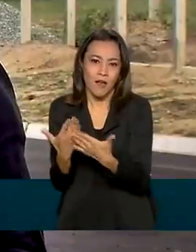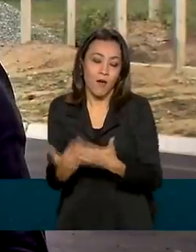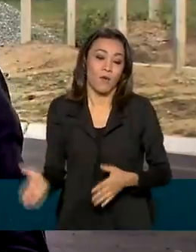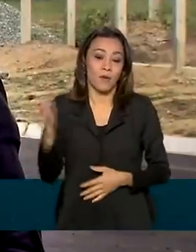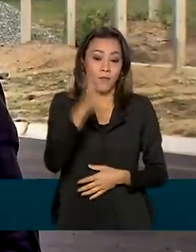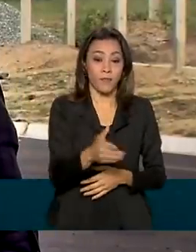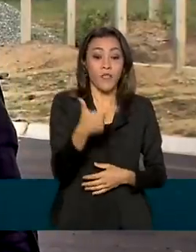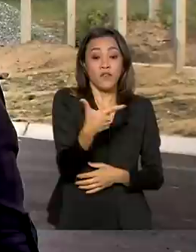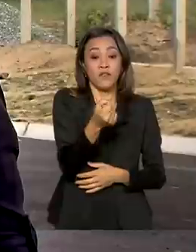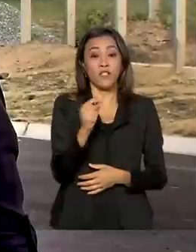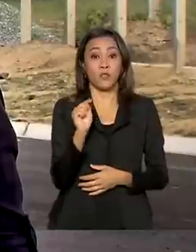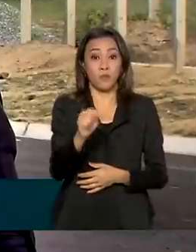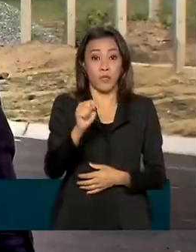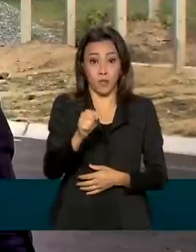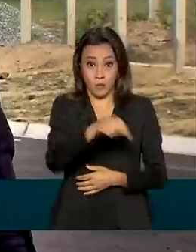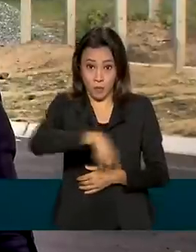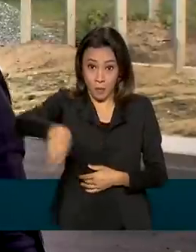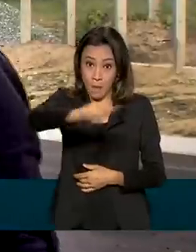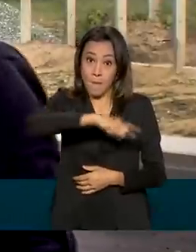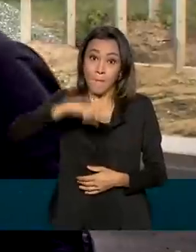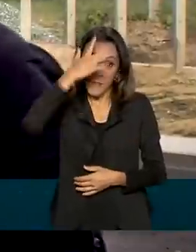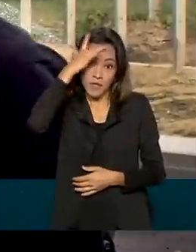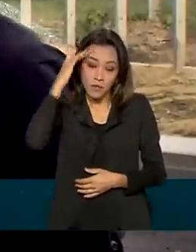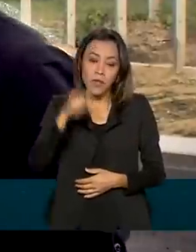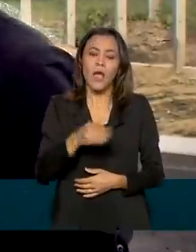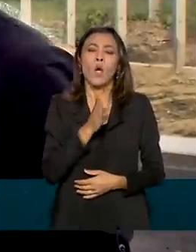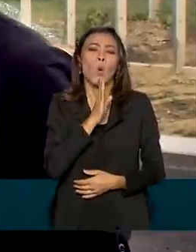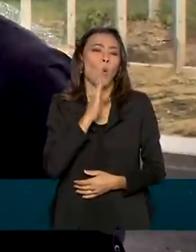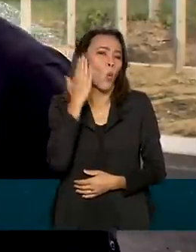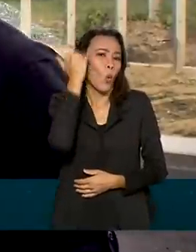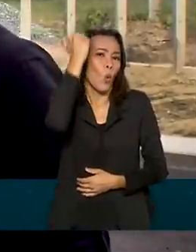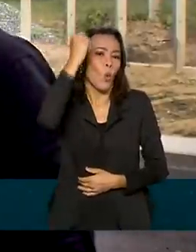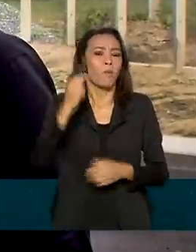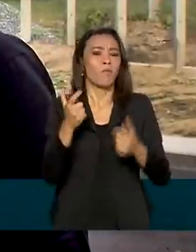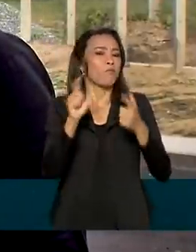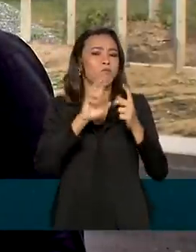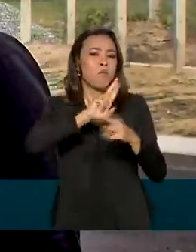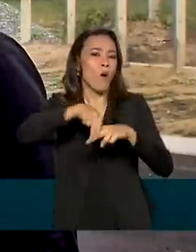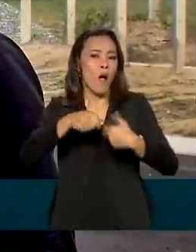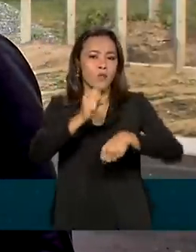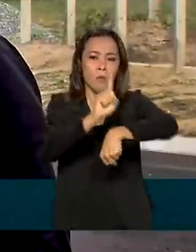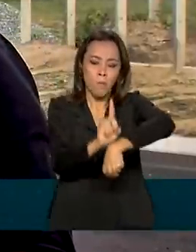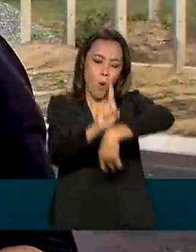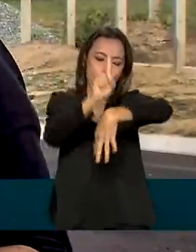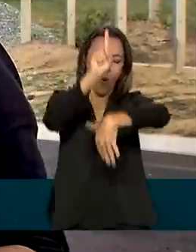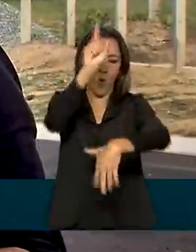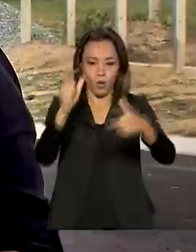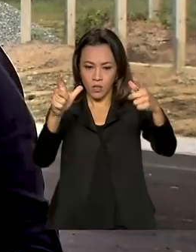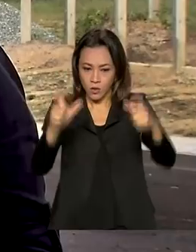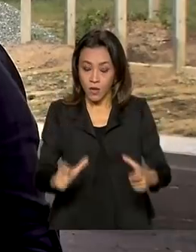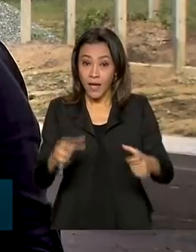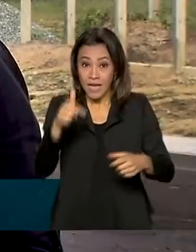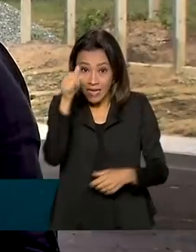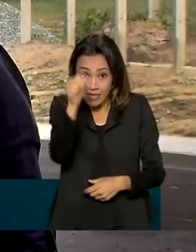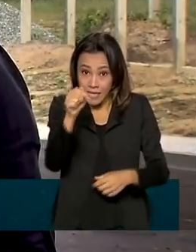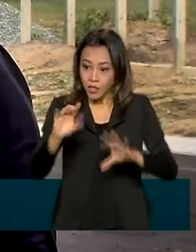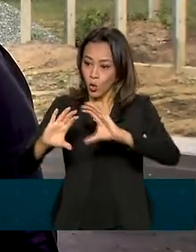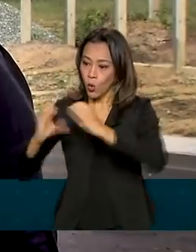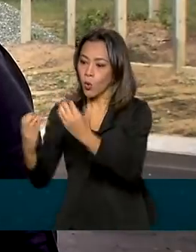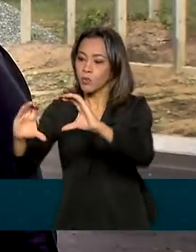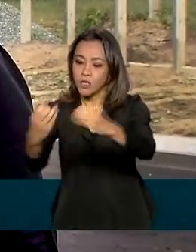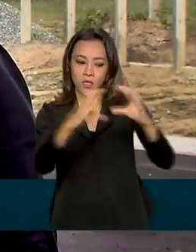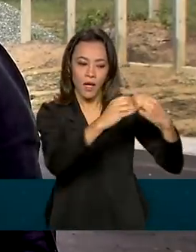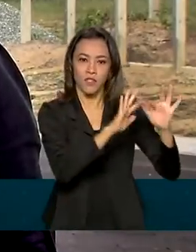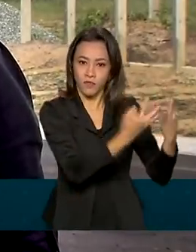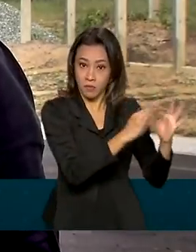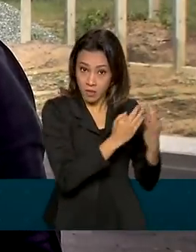cerca de 20 mil habitantes, Alcântara é conhecida pelo Centro de Lançamento de Foguetes. As sete agrovilas da região receberam